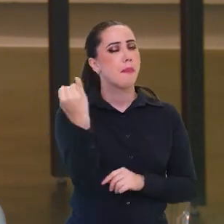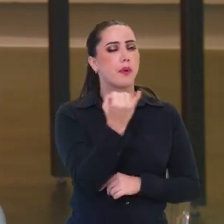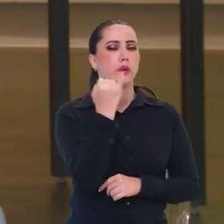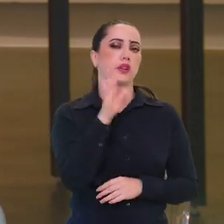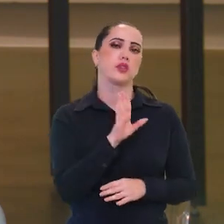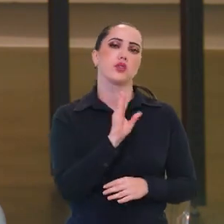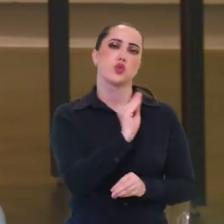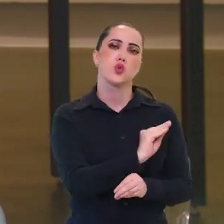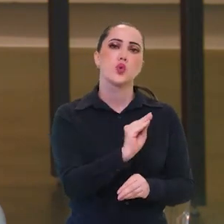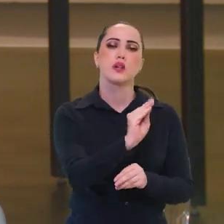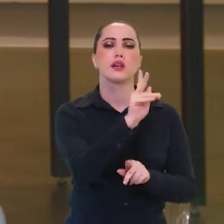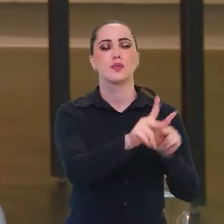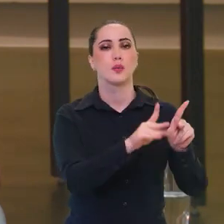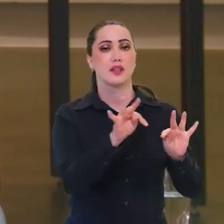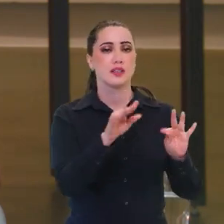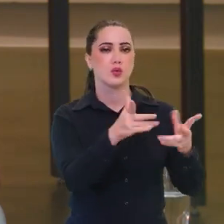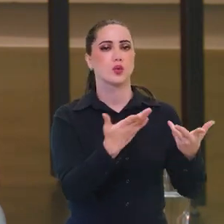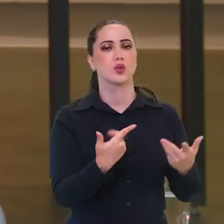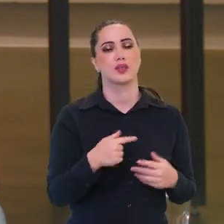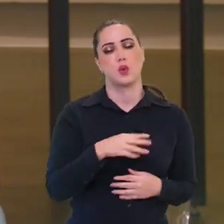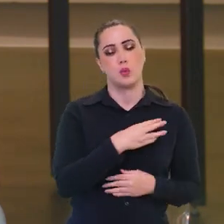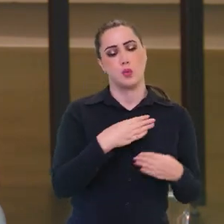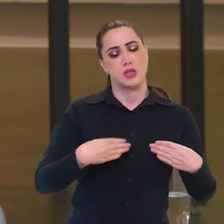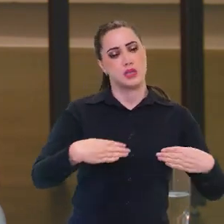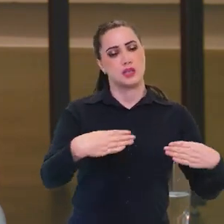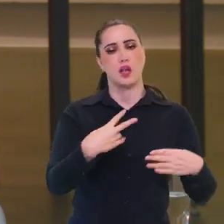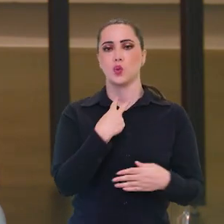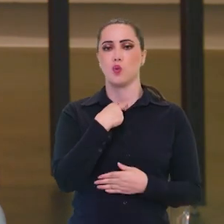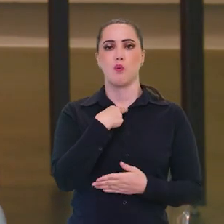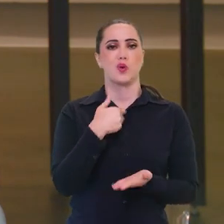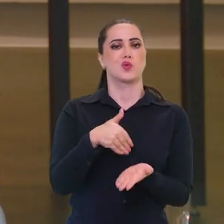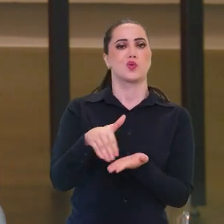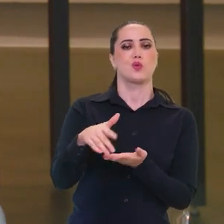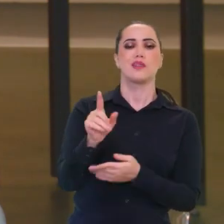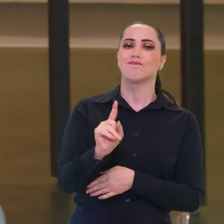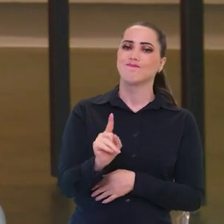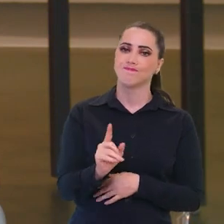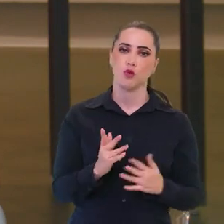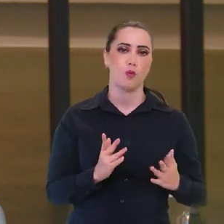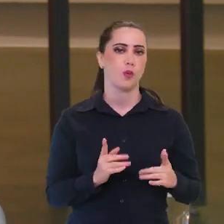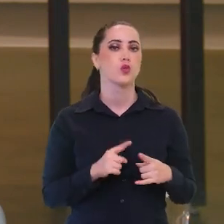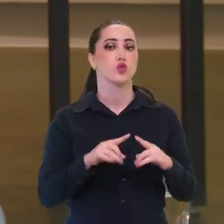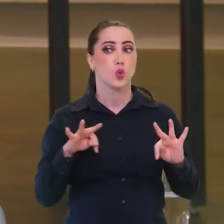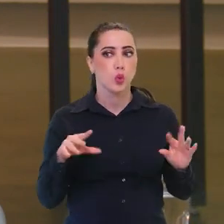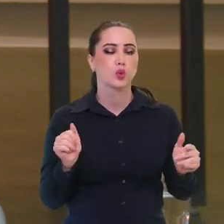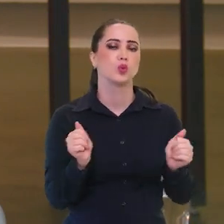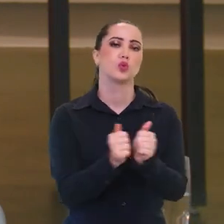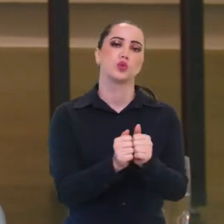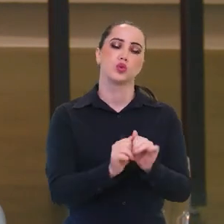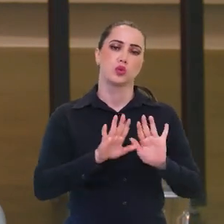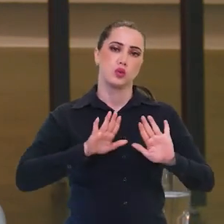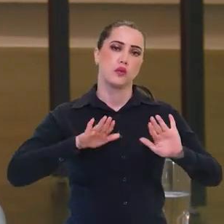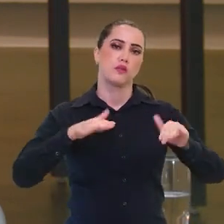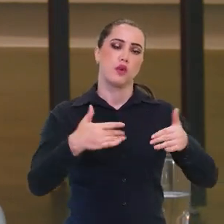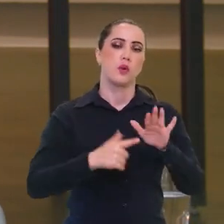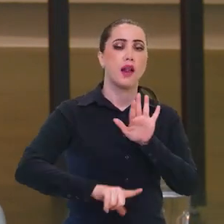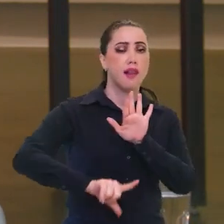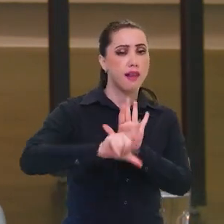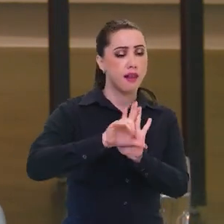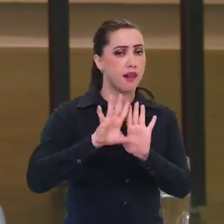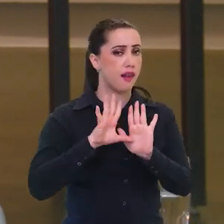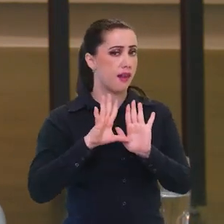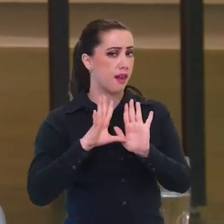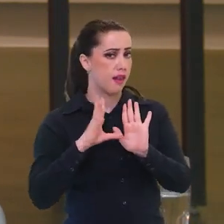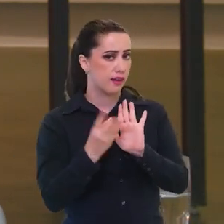atender a população como um todo. O Ministério não pode estar aqui para fazer discriminação de ninguém. Então, essa é a nossa ação. Na questão da Lei